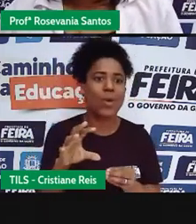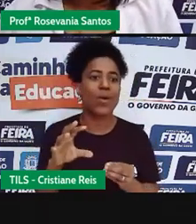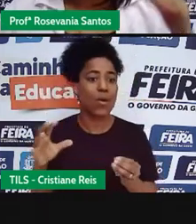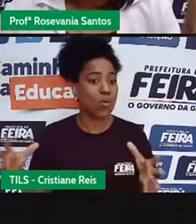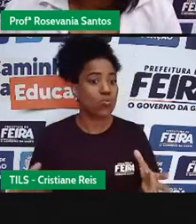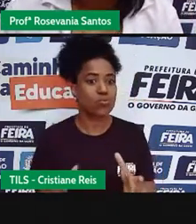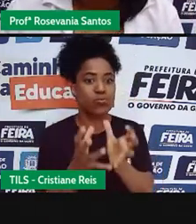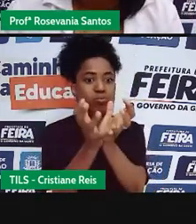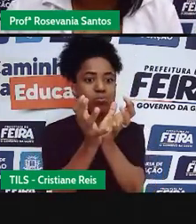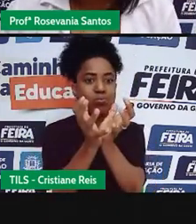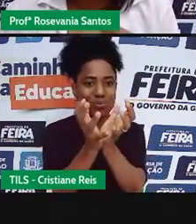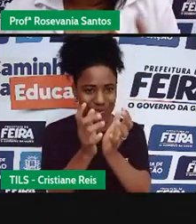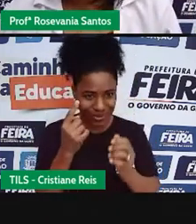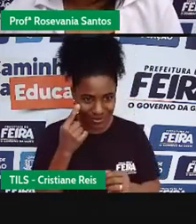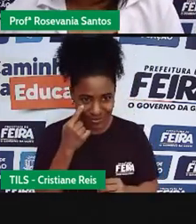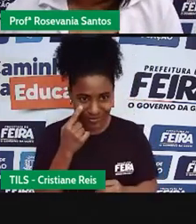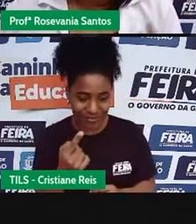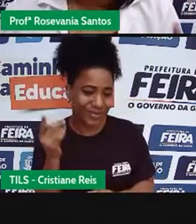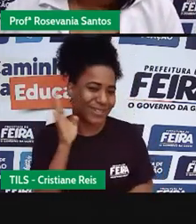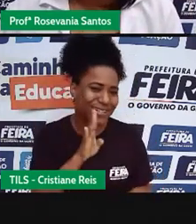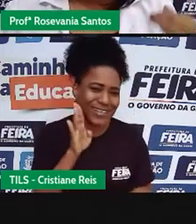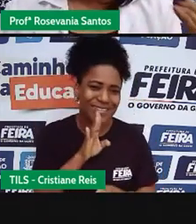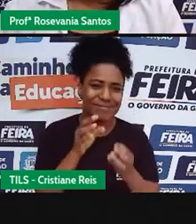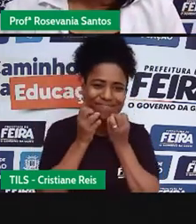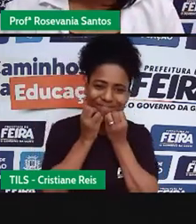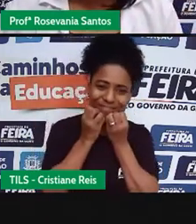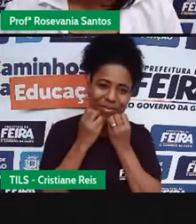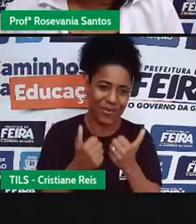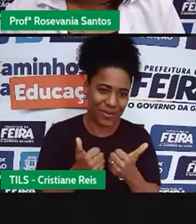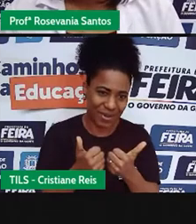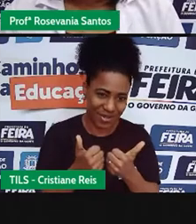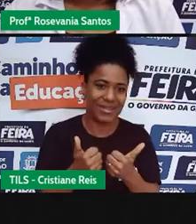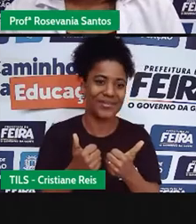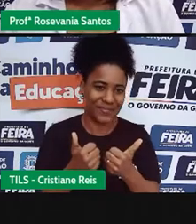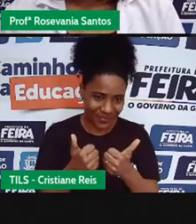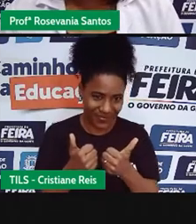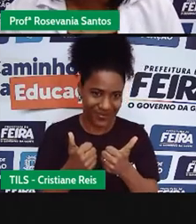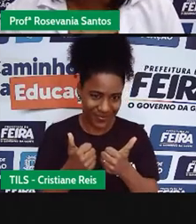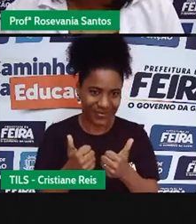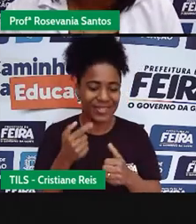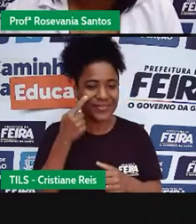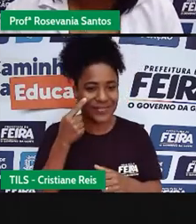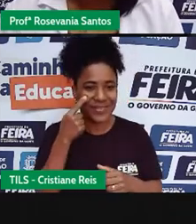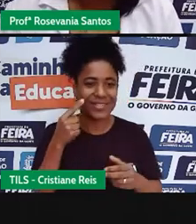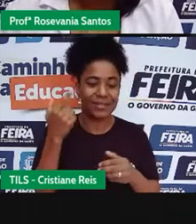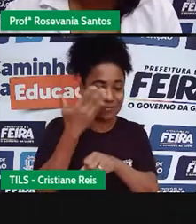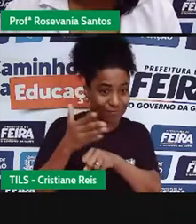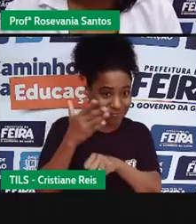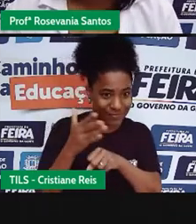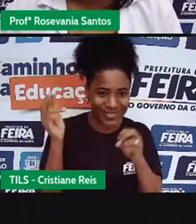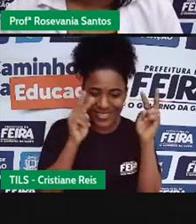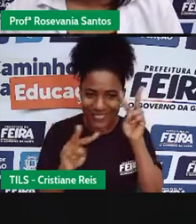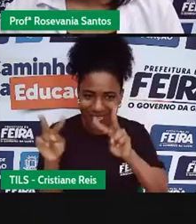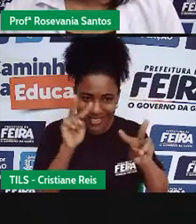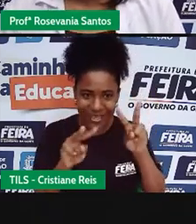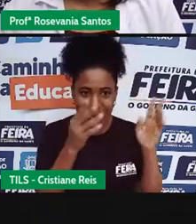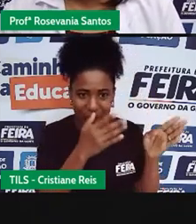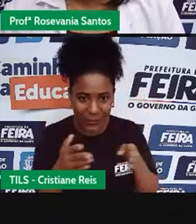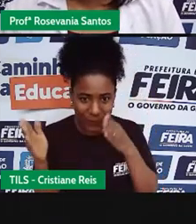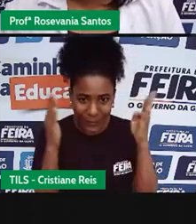legais aqui, que vocês podem estar voltando aí no canal, e já podem estar revisando tudo isso, assistindo novamente.